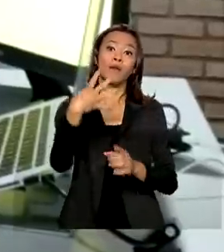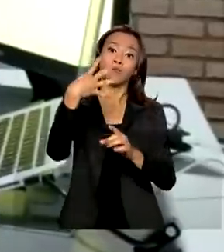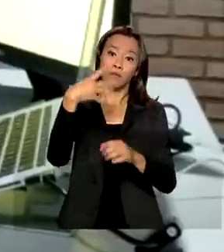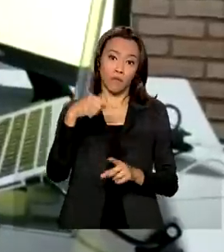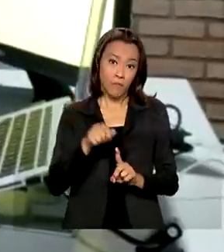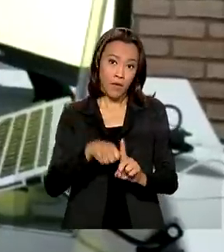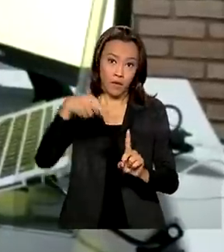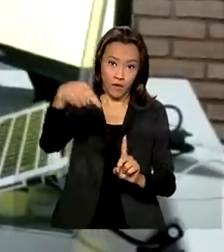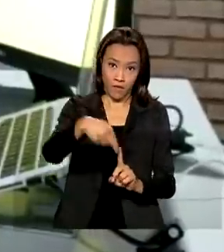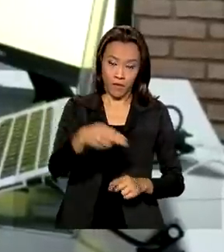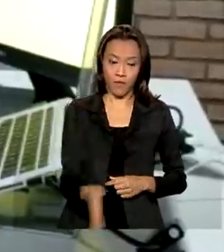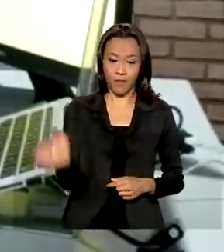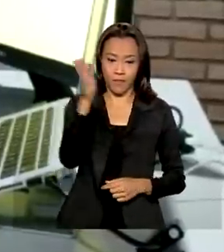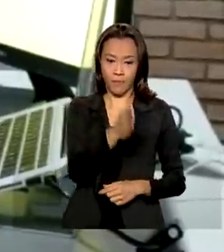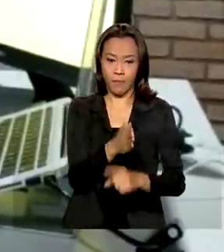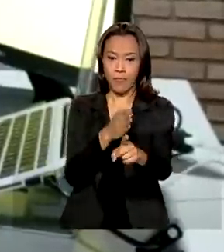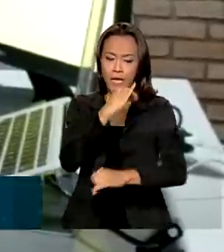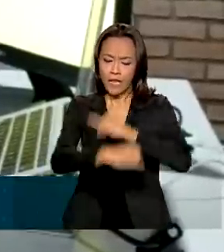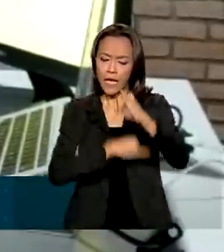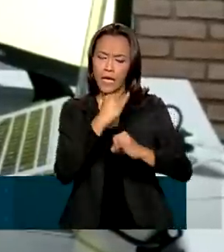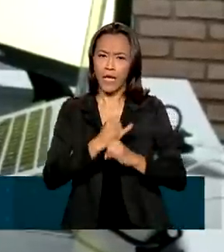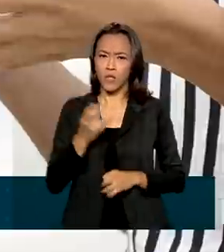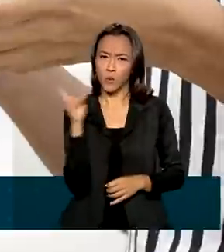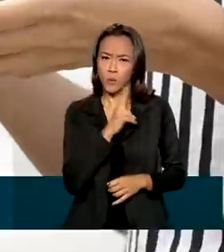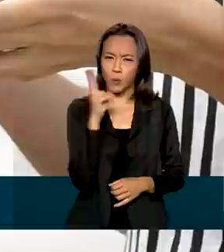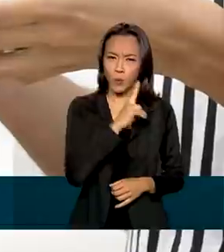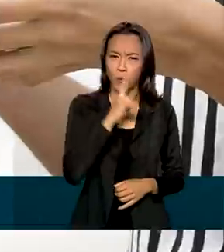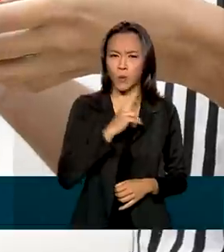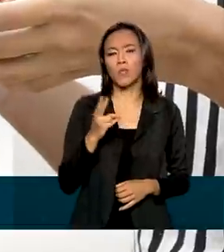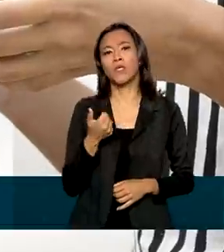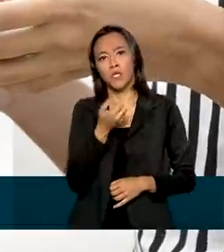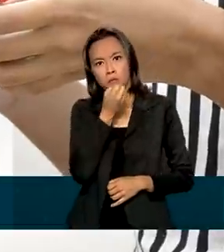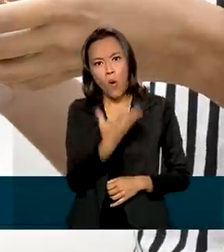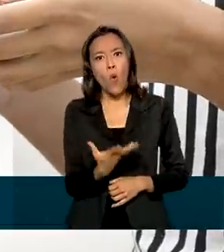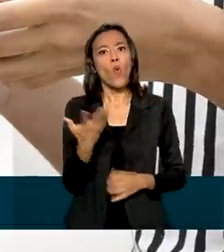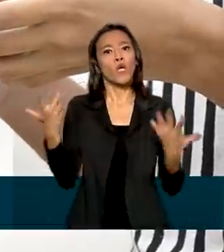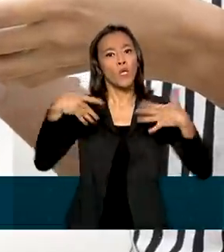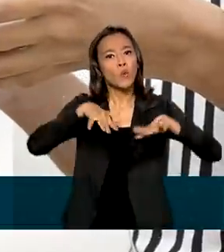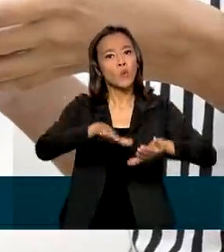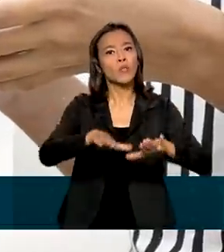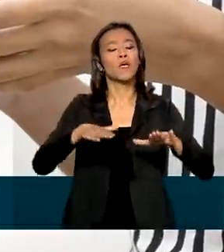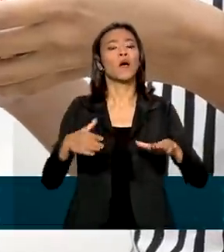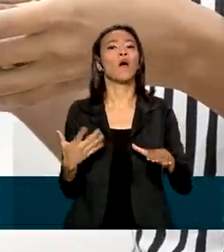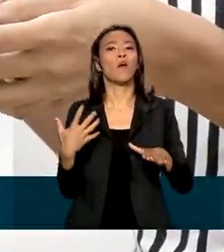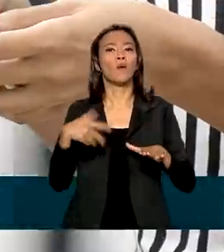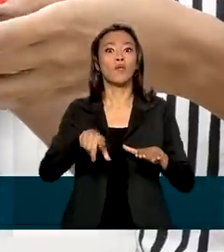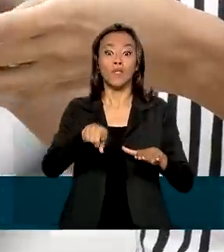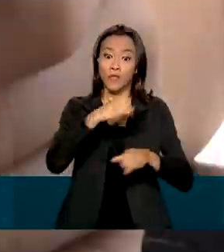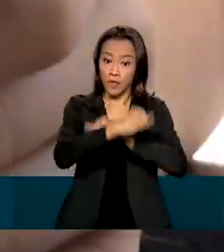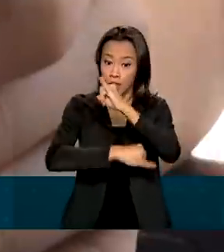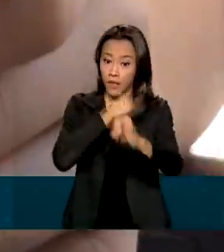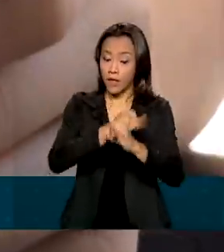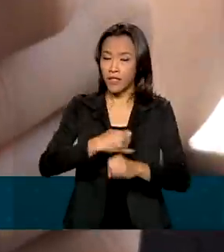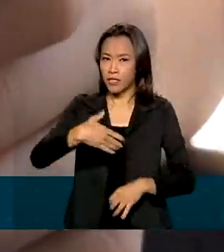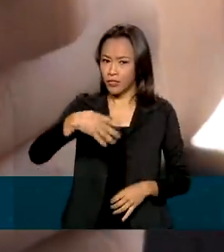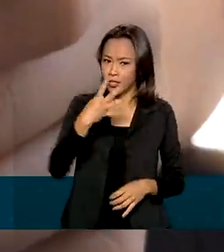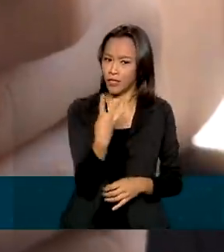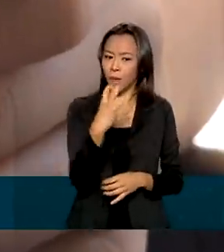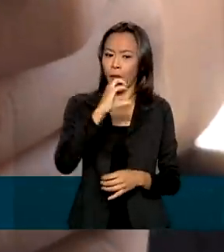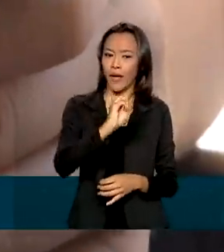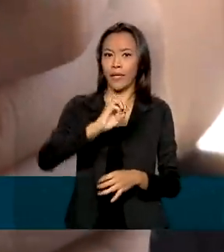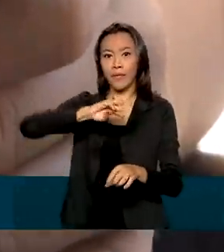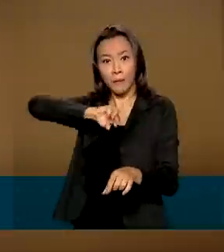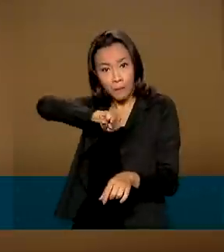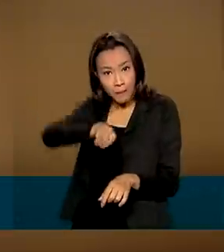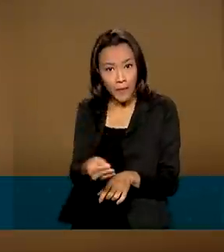Internet mais rápida, ágil e econômica, e inclusão digital de 40 milhões de brasileiros. A chegada do